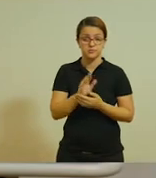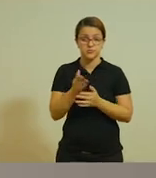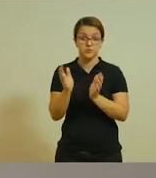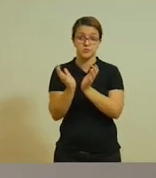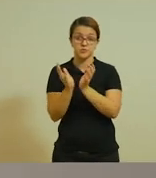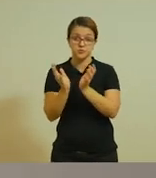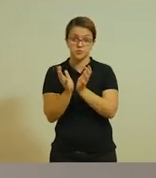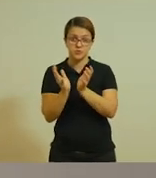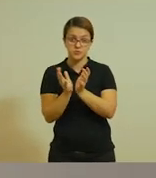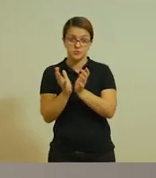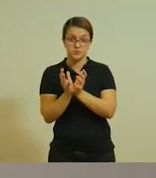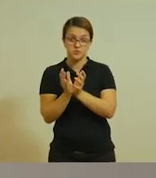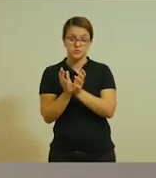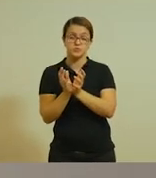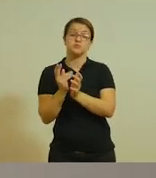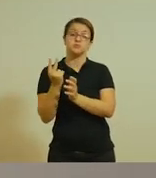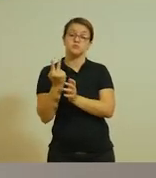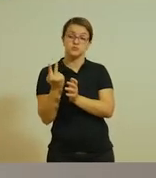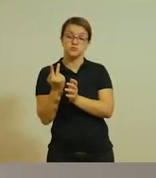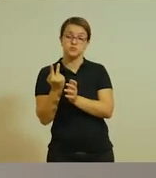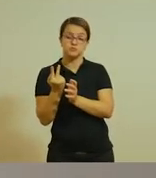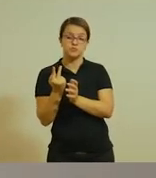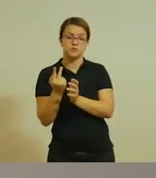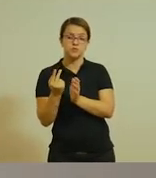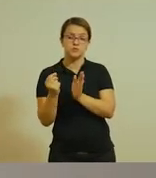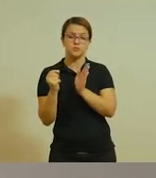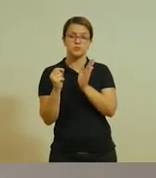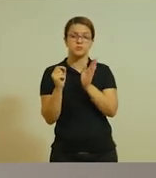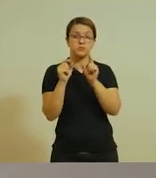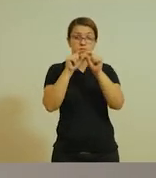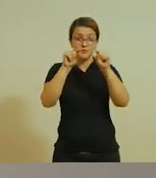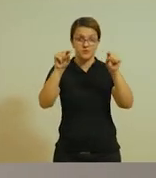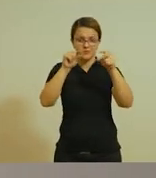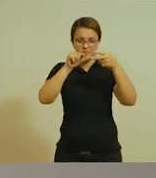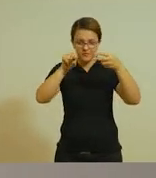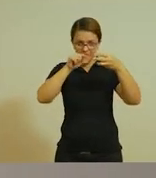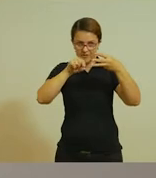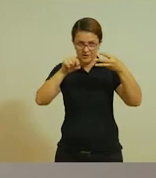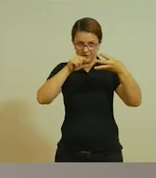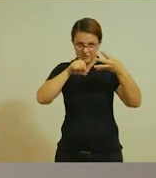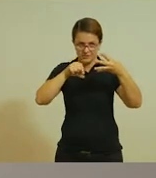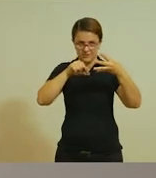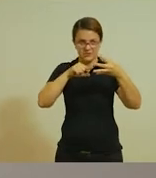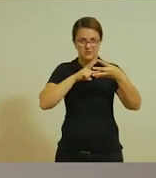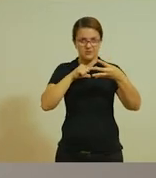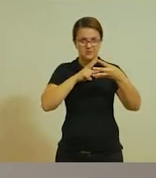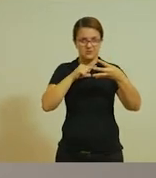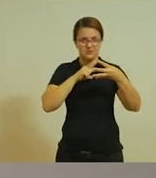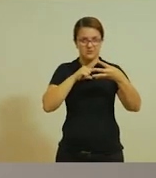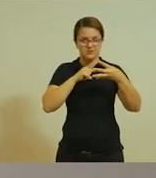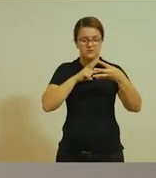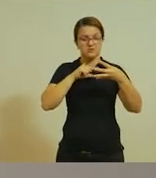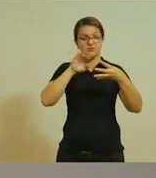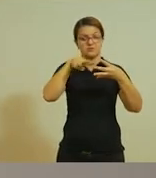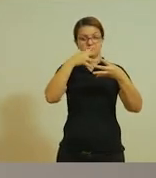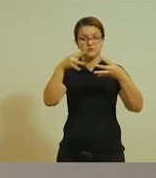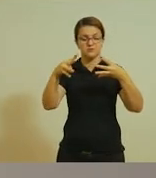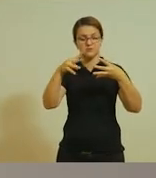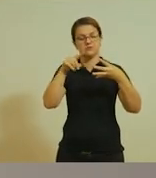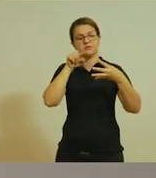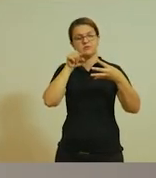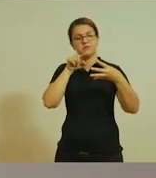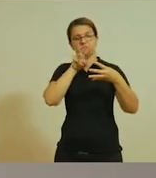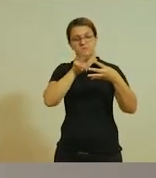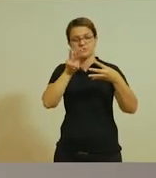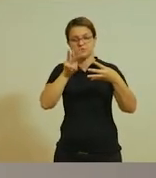irão pontuar as frases que irão encontrar lá no quadro de rotinas de vocês. Por exemplo, essa